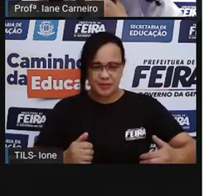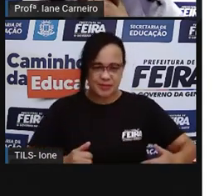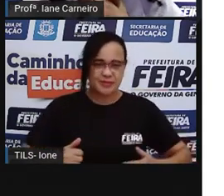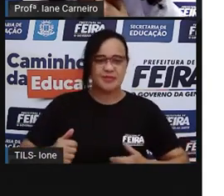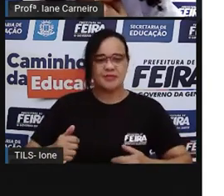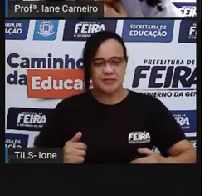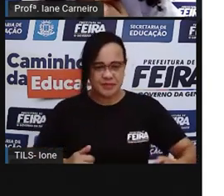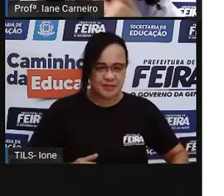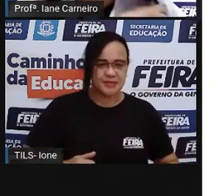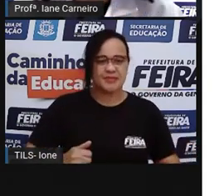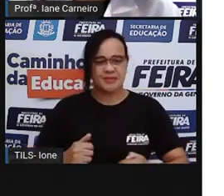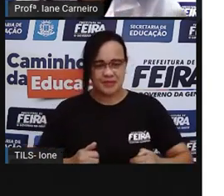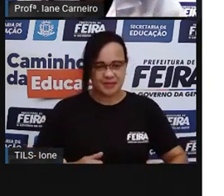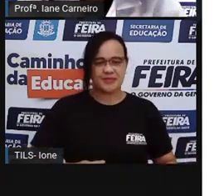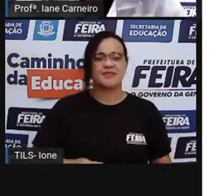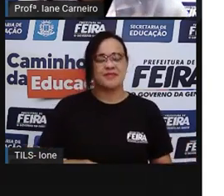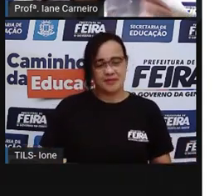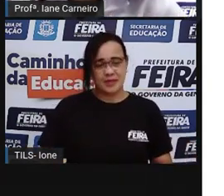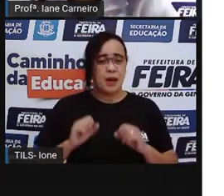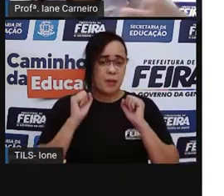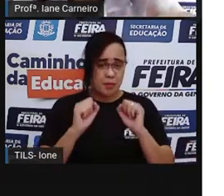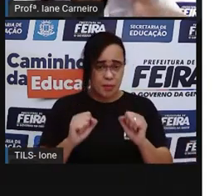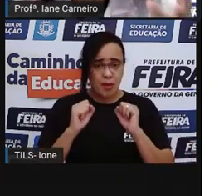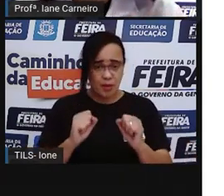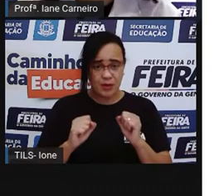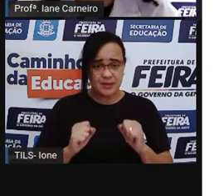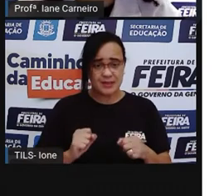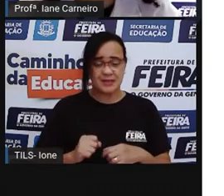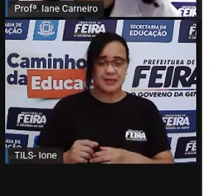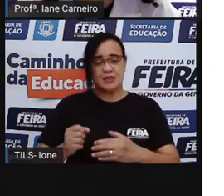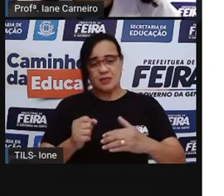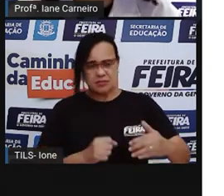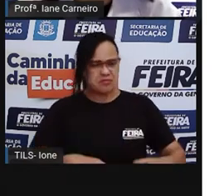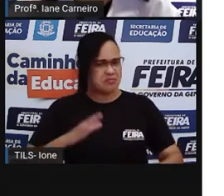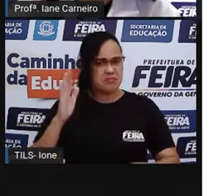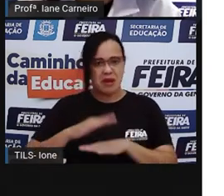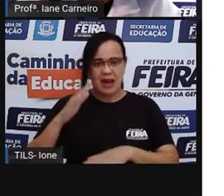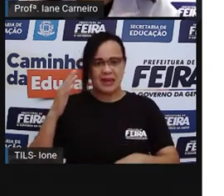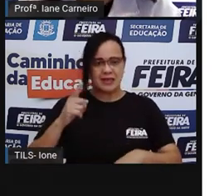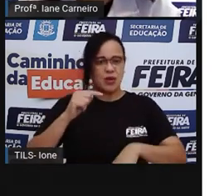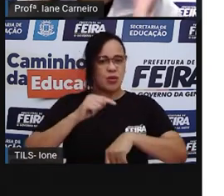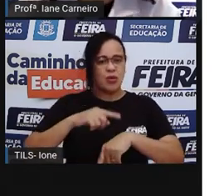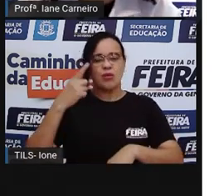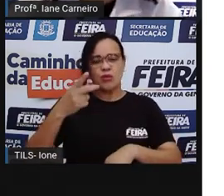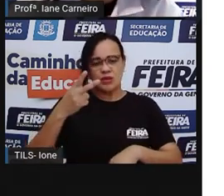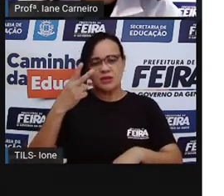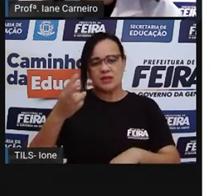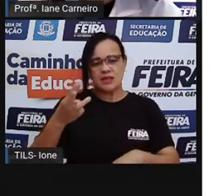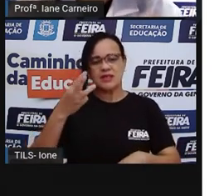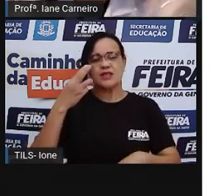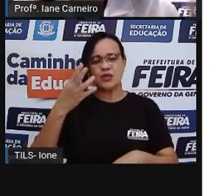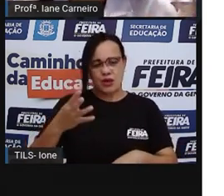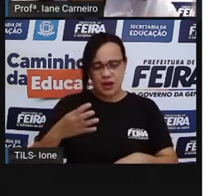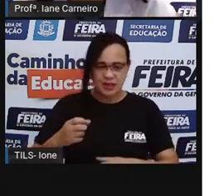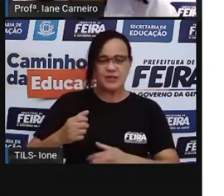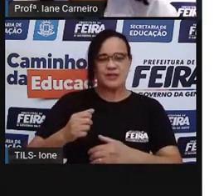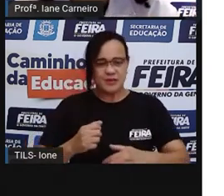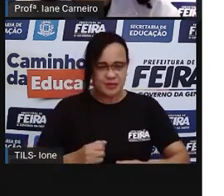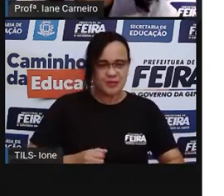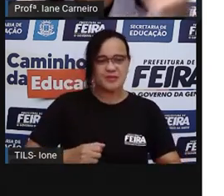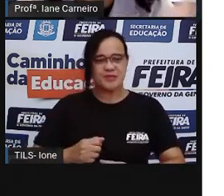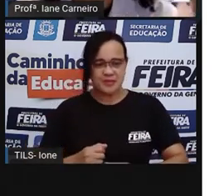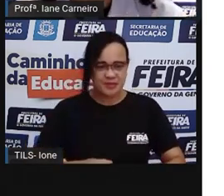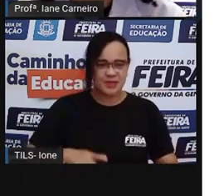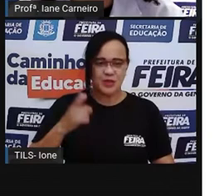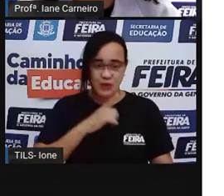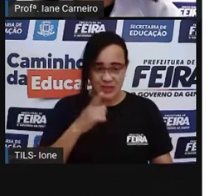podem fazer, sabe o quê? Joga, vê quem gira por mais tempo. E ir contando um, dois, três. E ver quem consegue